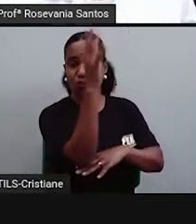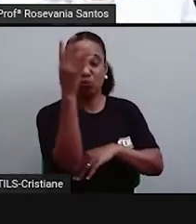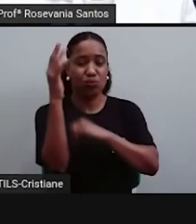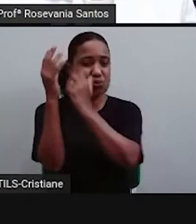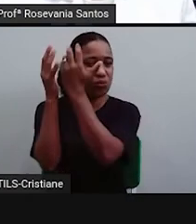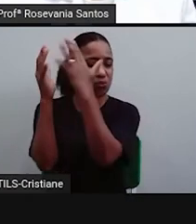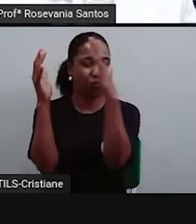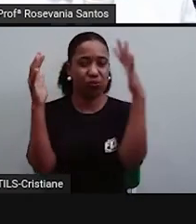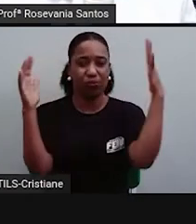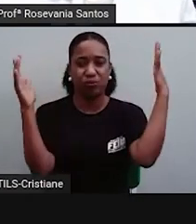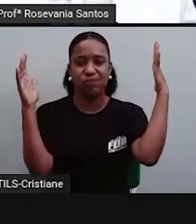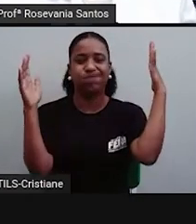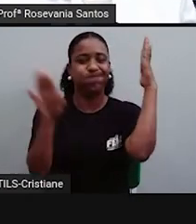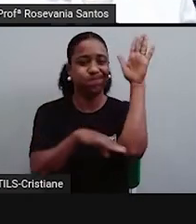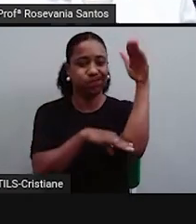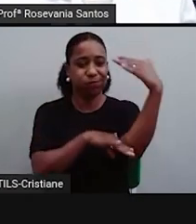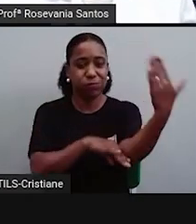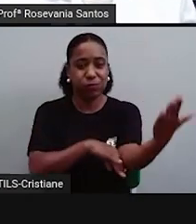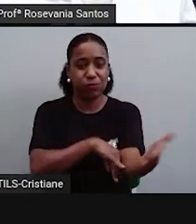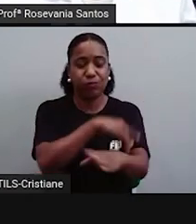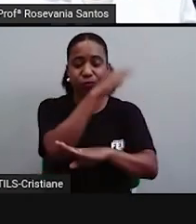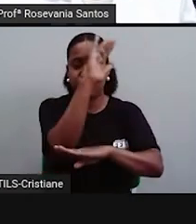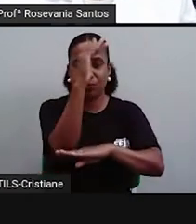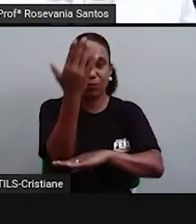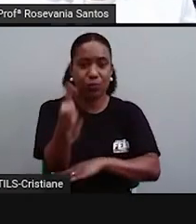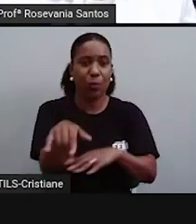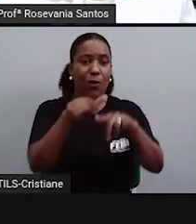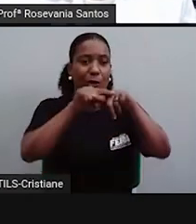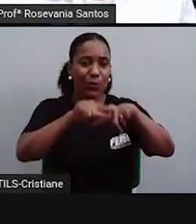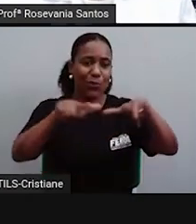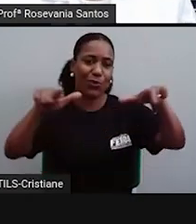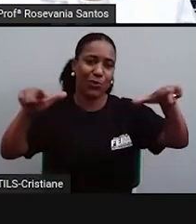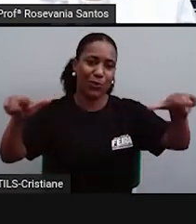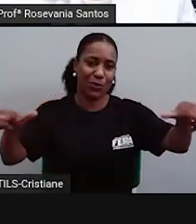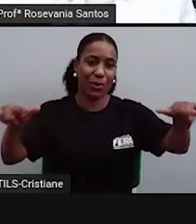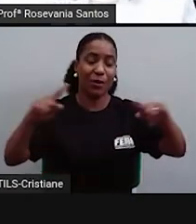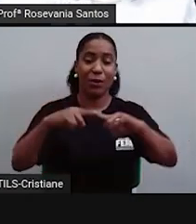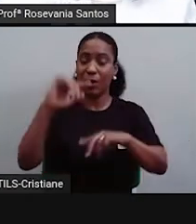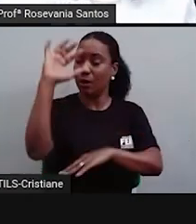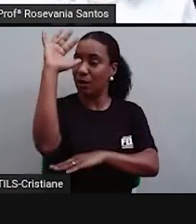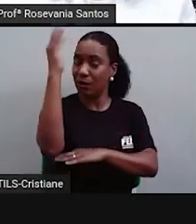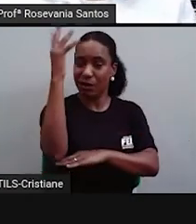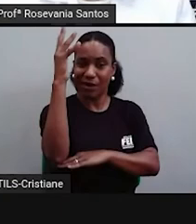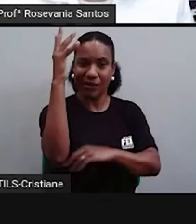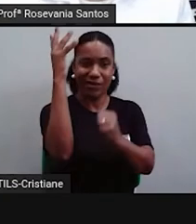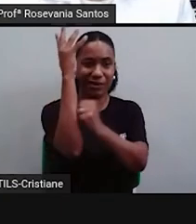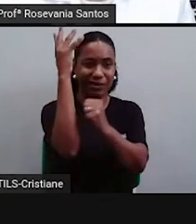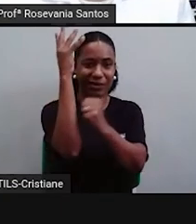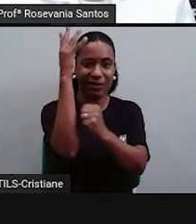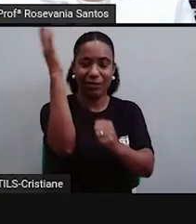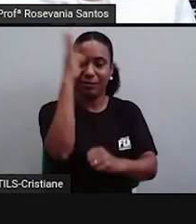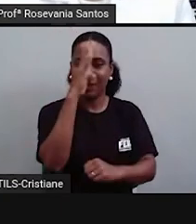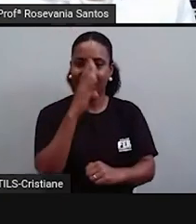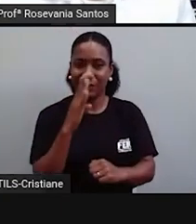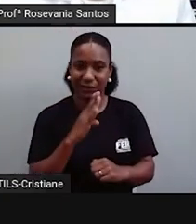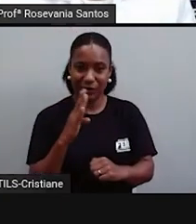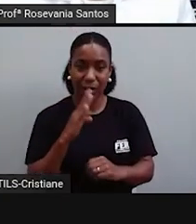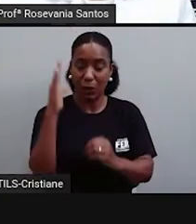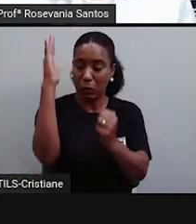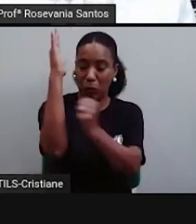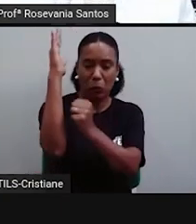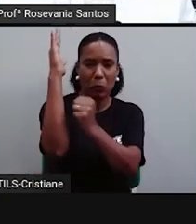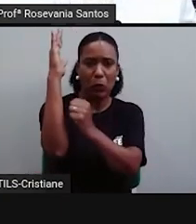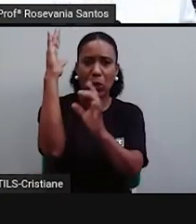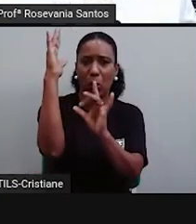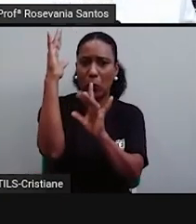da Mata Atlântica, justamente pelo fato da retirada do pau-brasil de algumas madeiras novas. Por exemplo, de fotomobos.